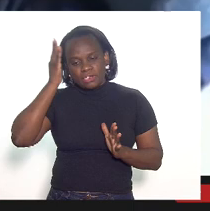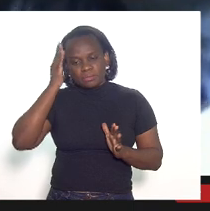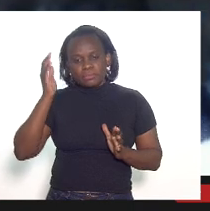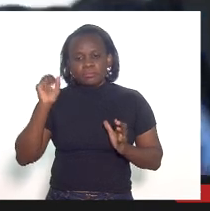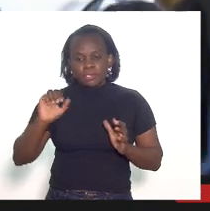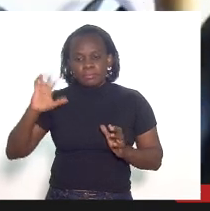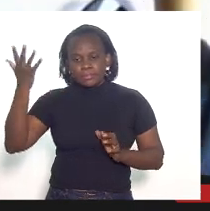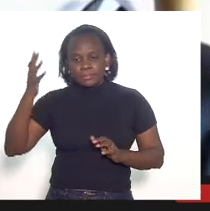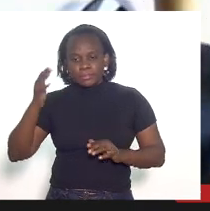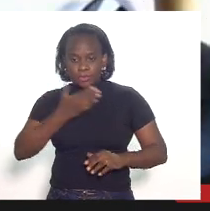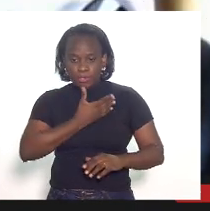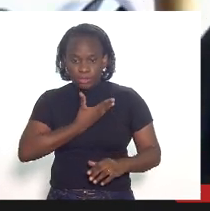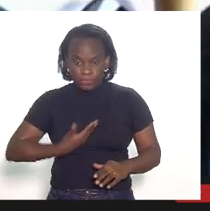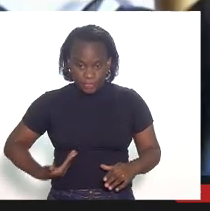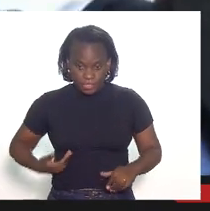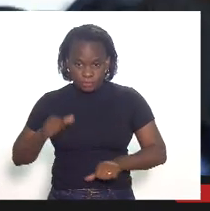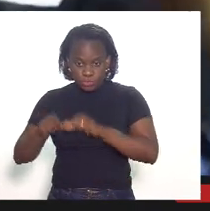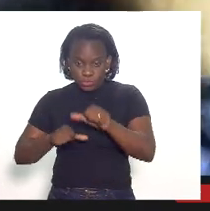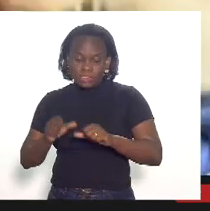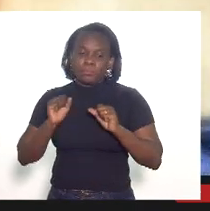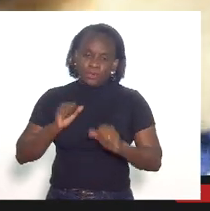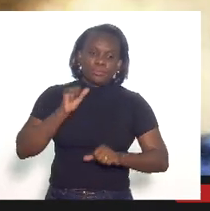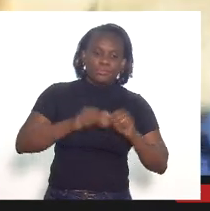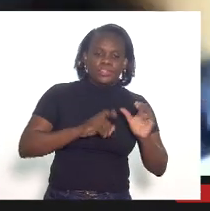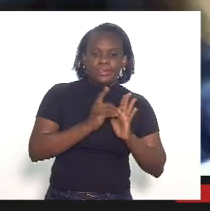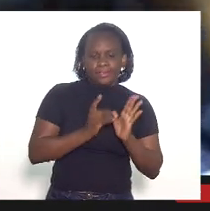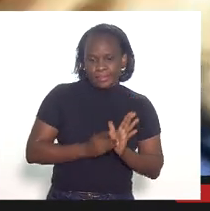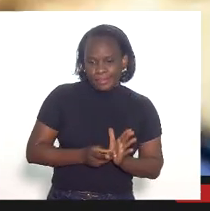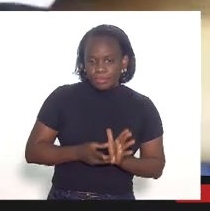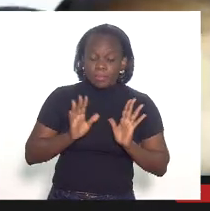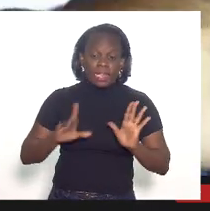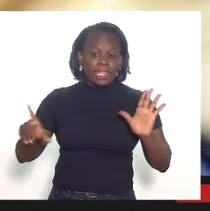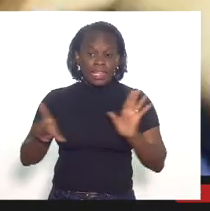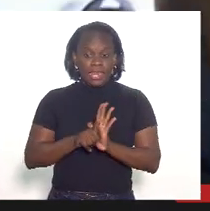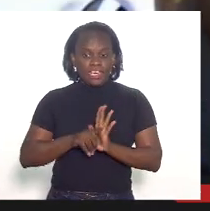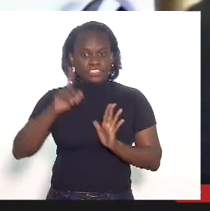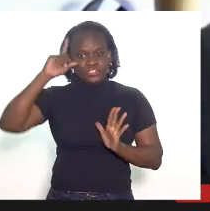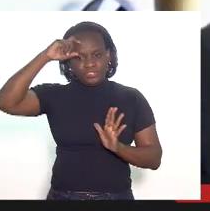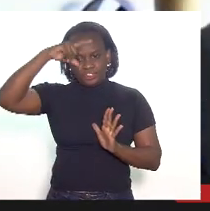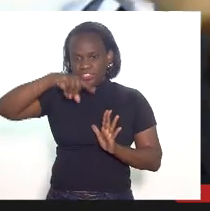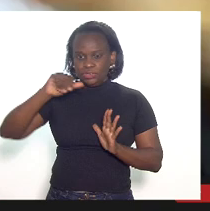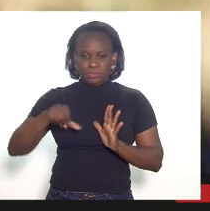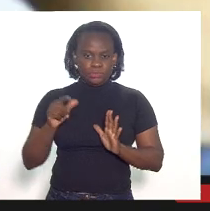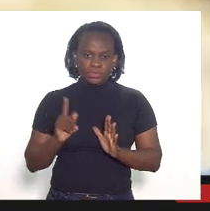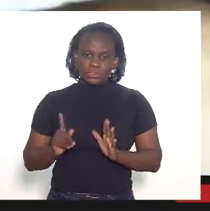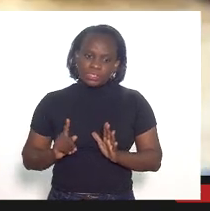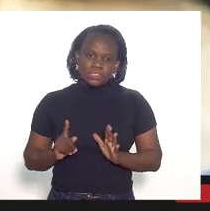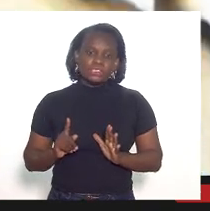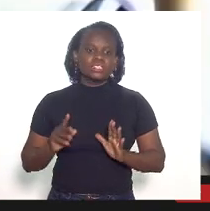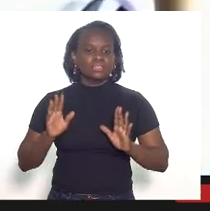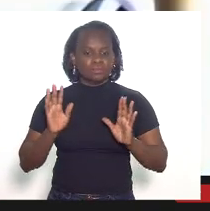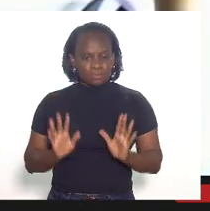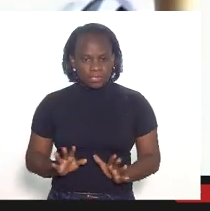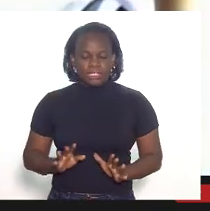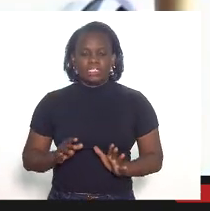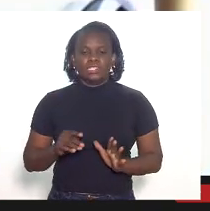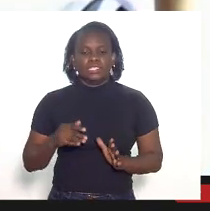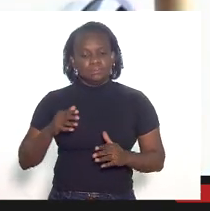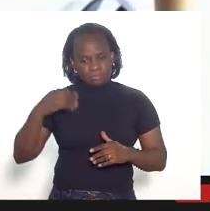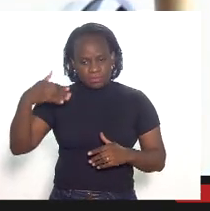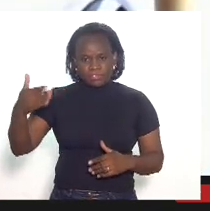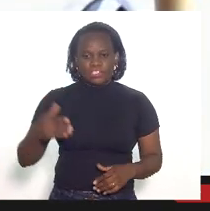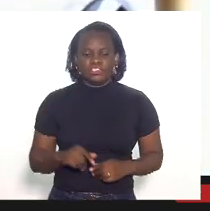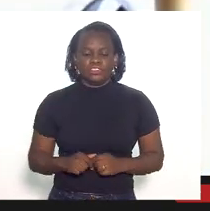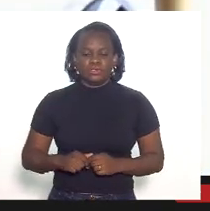que muda o governador pode mudar o decreto a lei é mais difícil mas isso é um passo seguinte